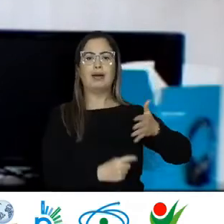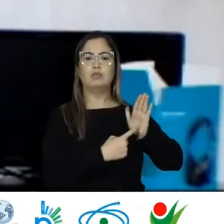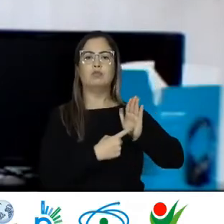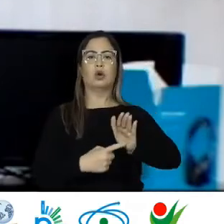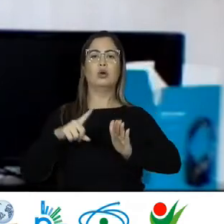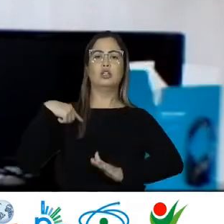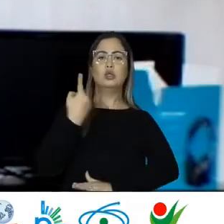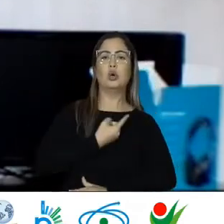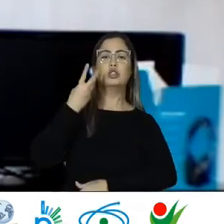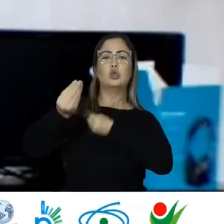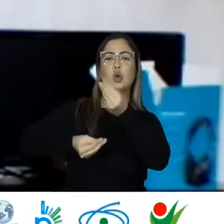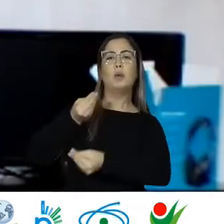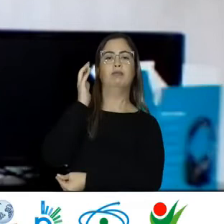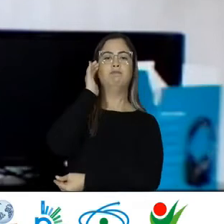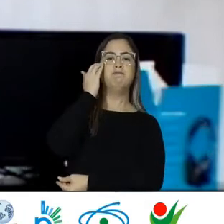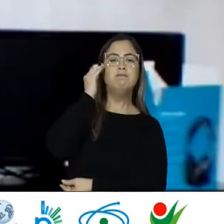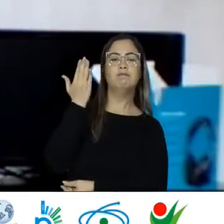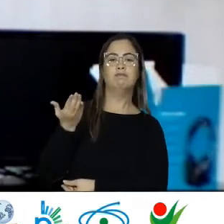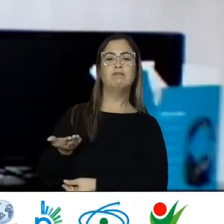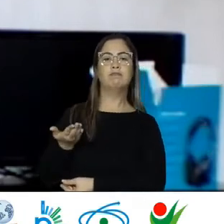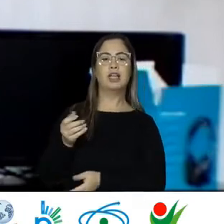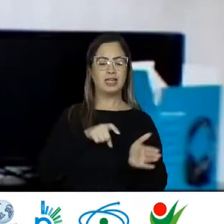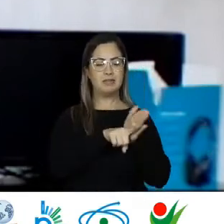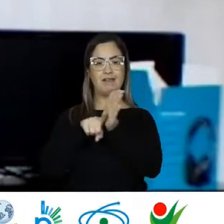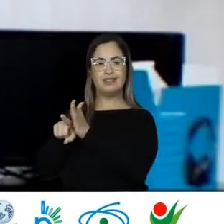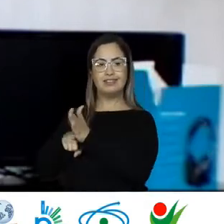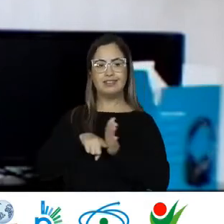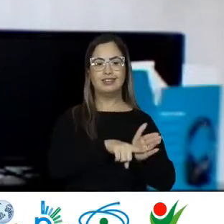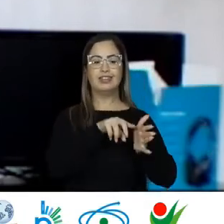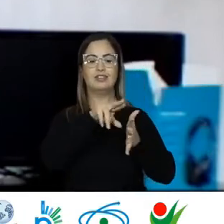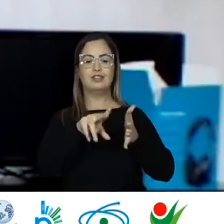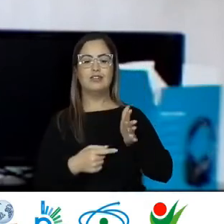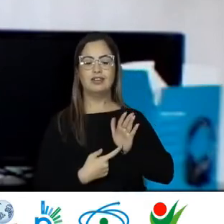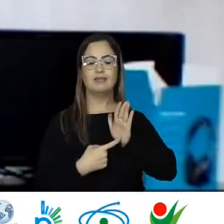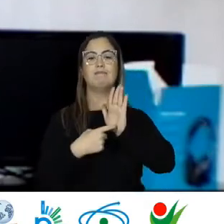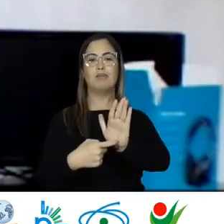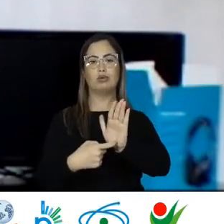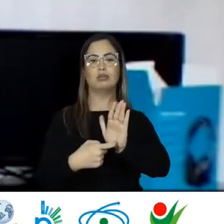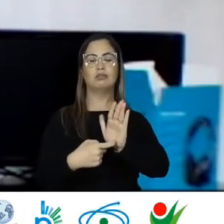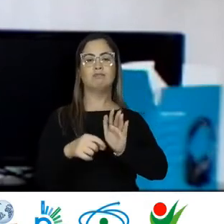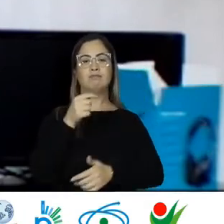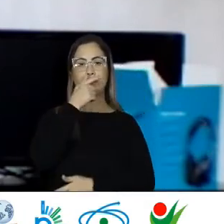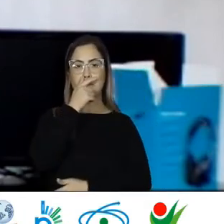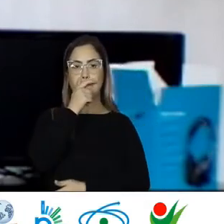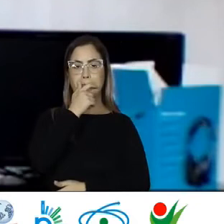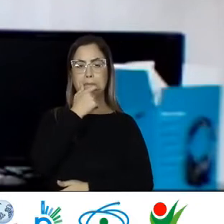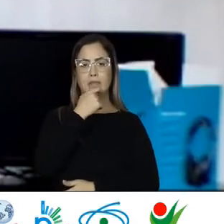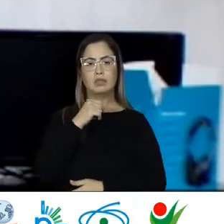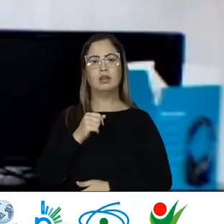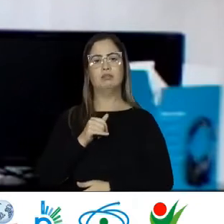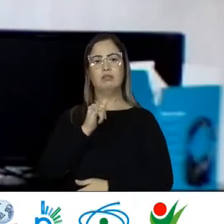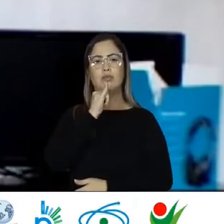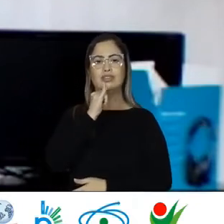Tomara que a gente Tenha estudos Que cada vez mais Nos mostrem E também nos alertem Porque muitas vezes As demandas Da pessoa que